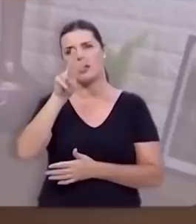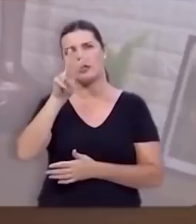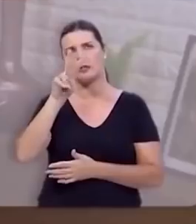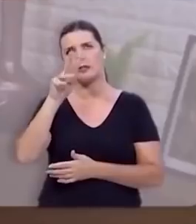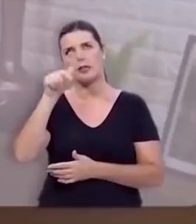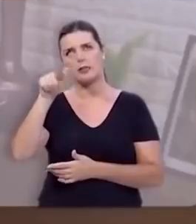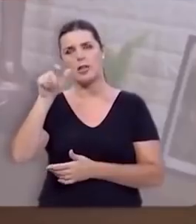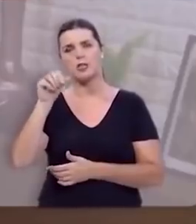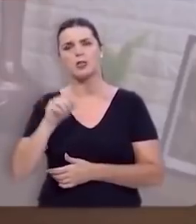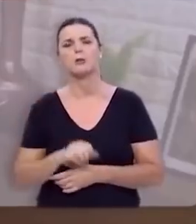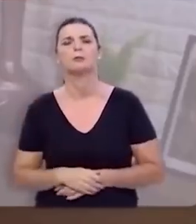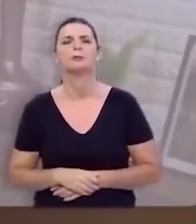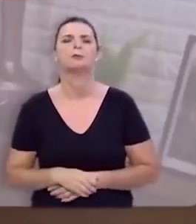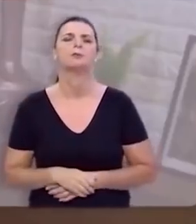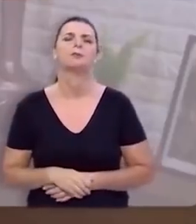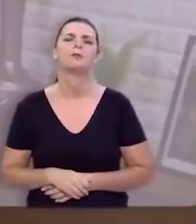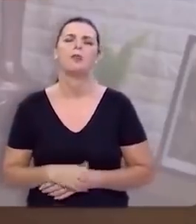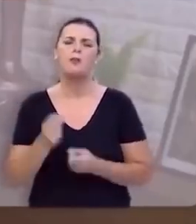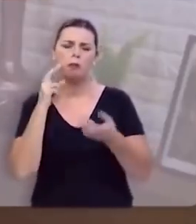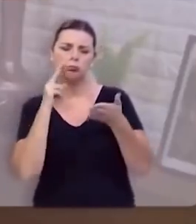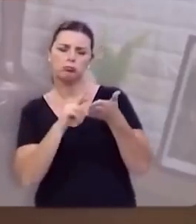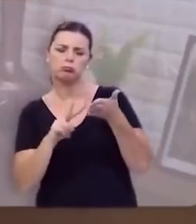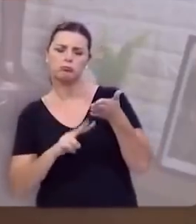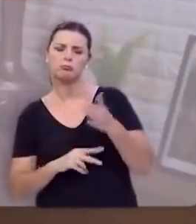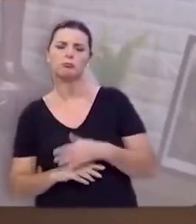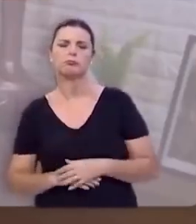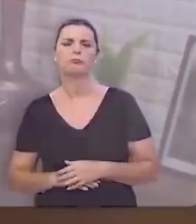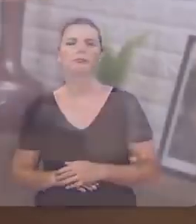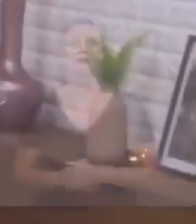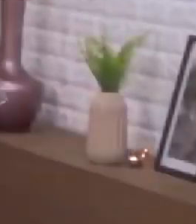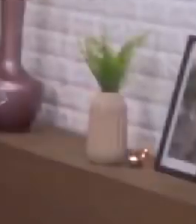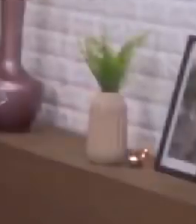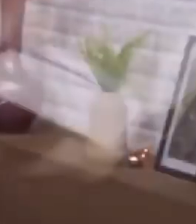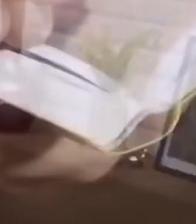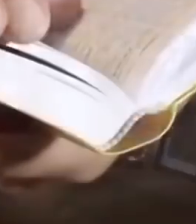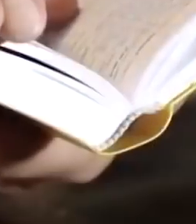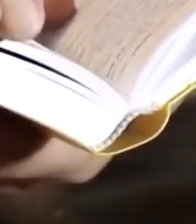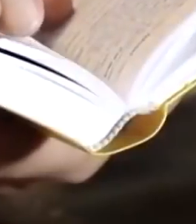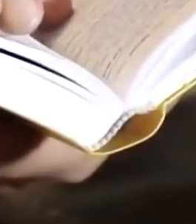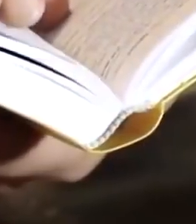47. Vamos ouvir a leitura deste texto. 1